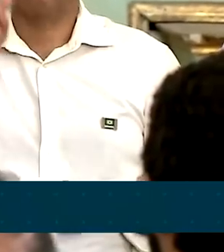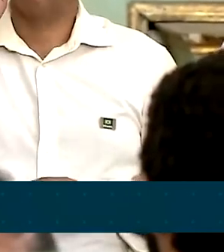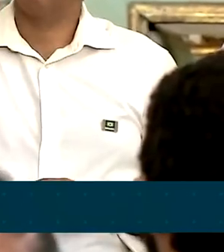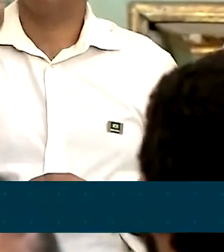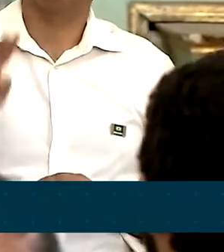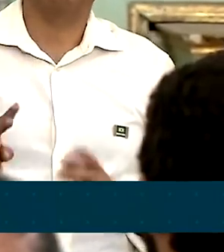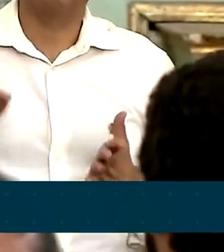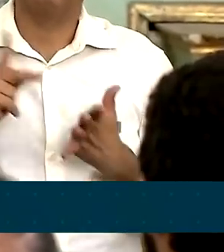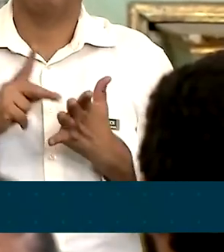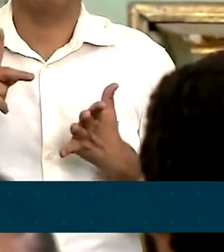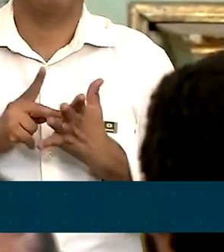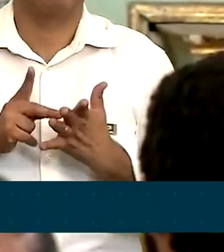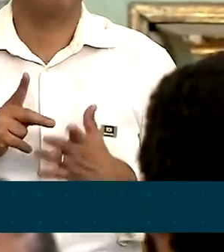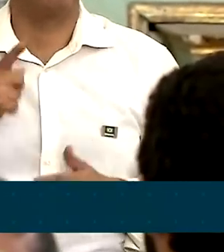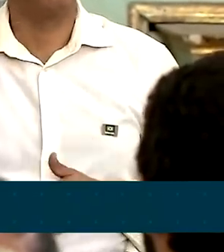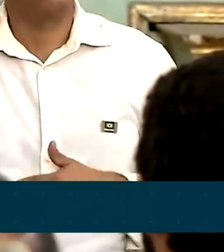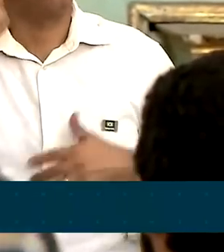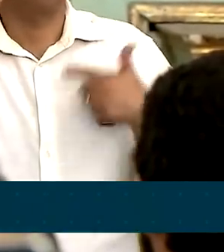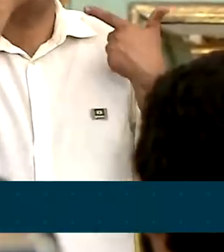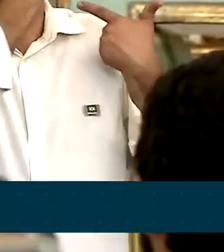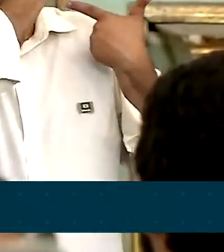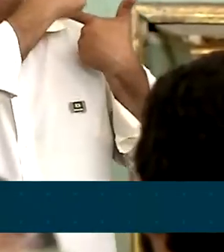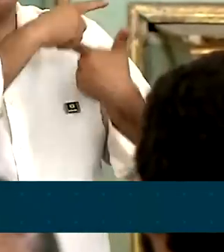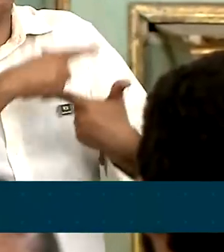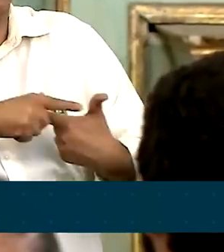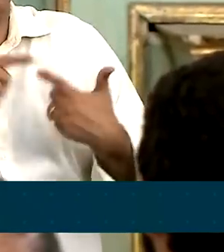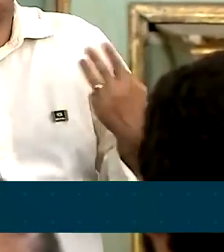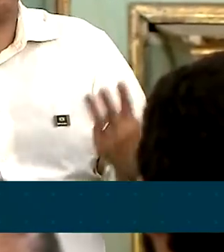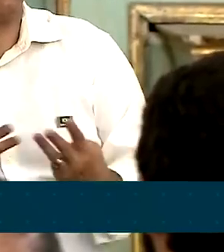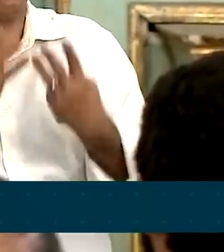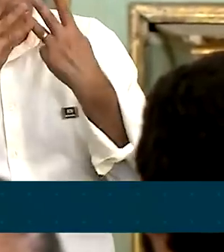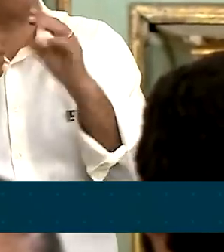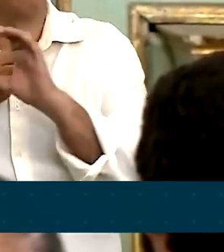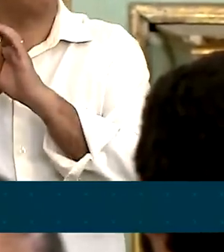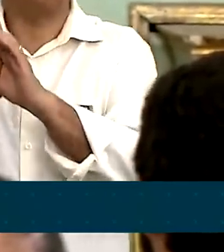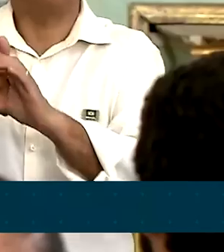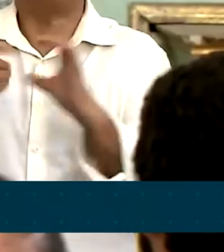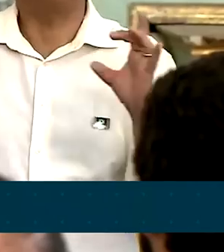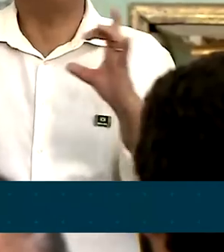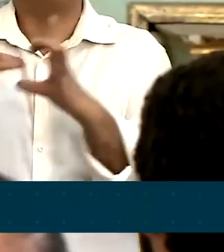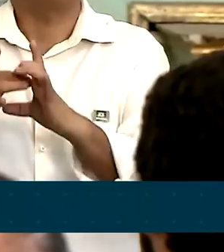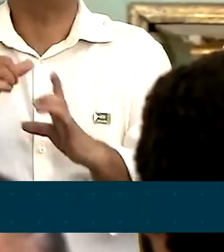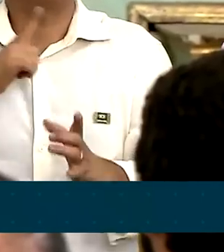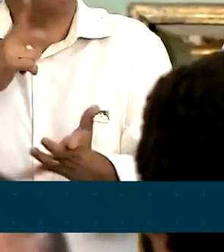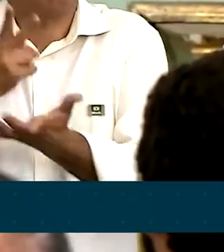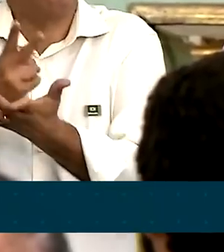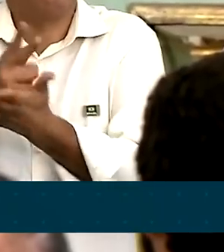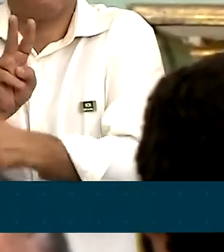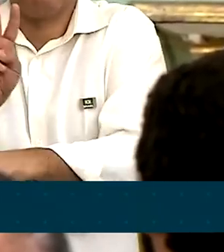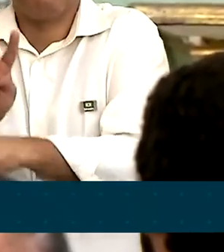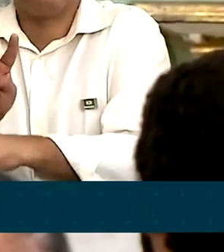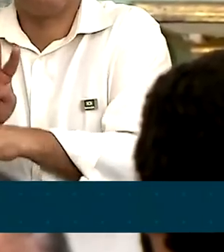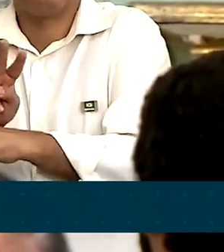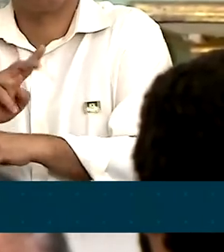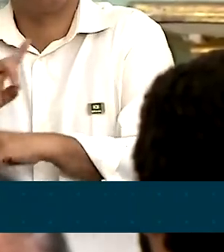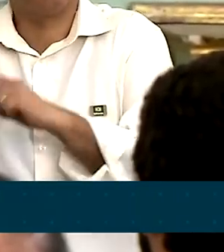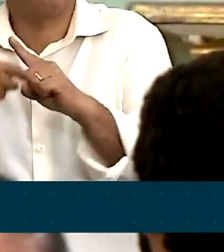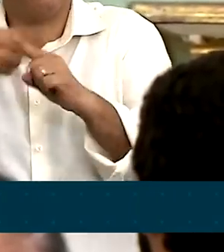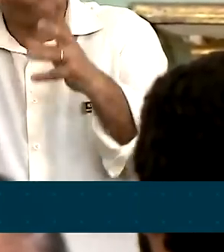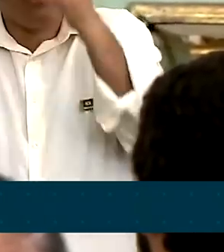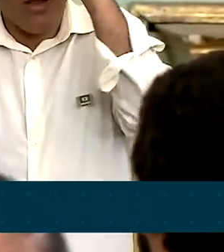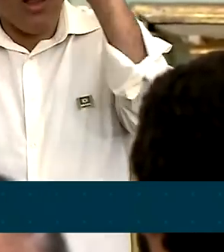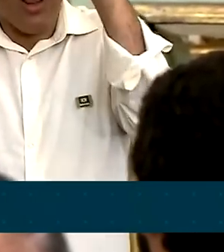realmente as nossas tradições judaico-cristãs são cada vez mais preservadas e reavivadas